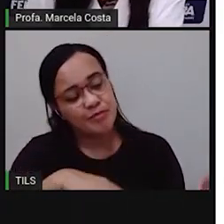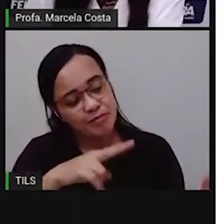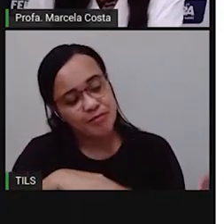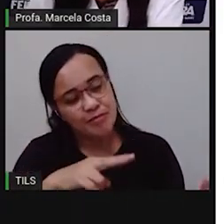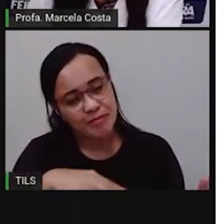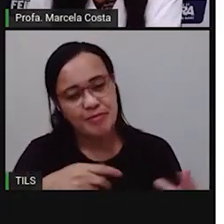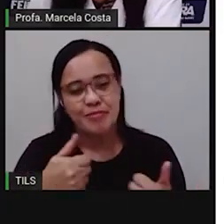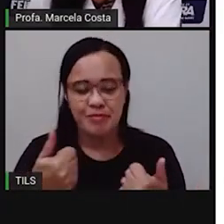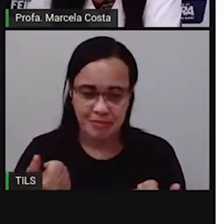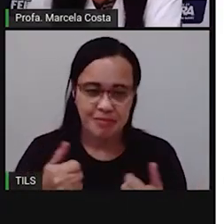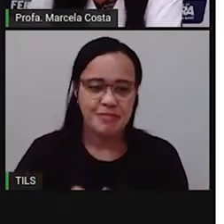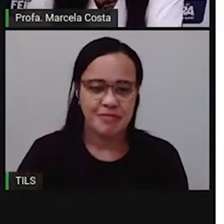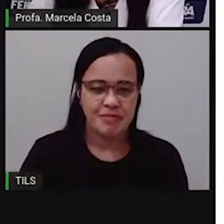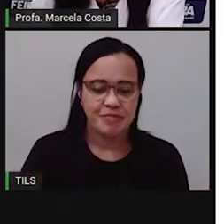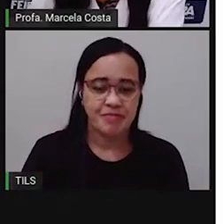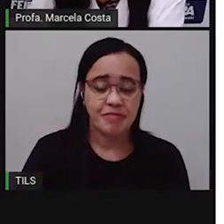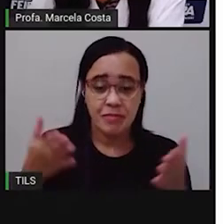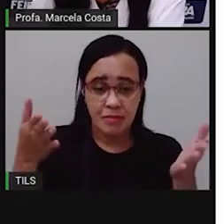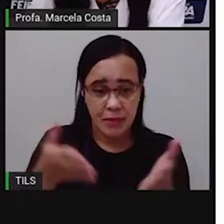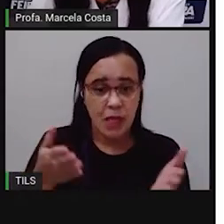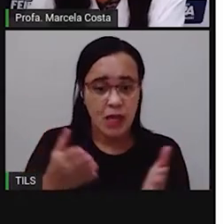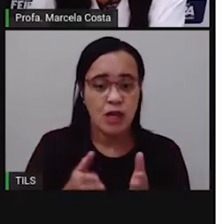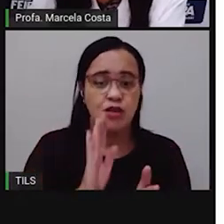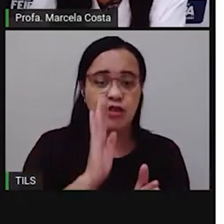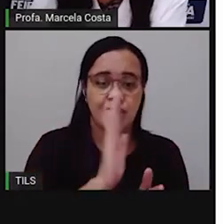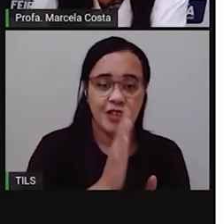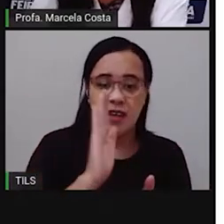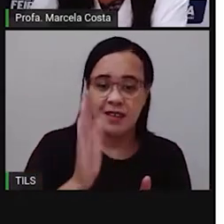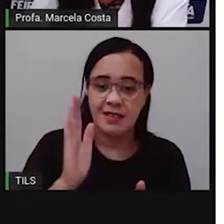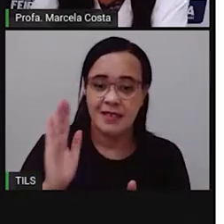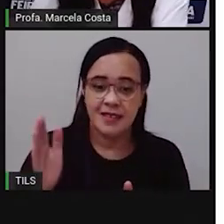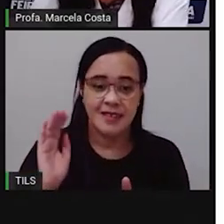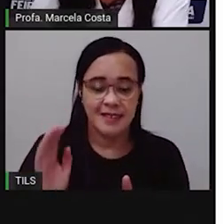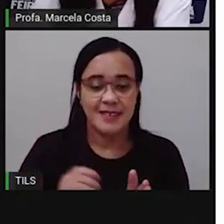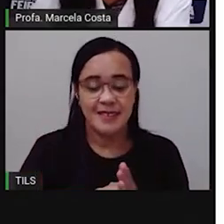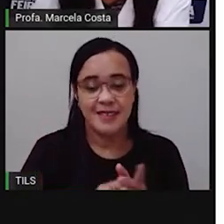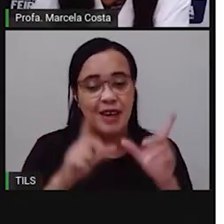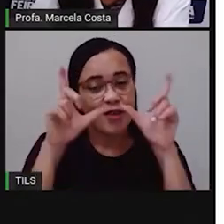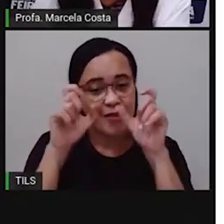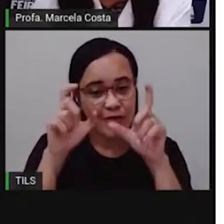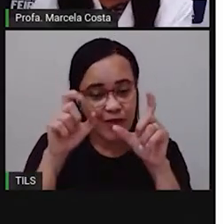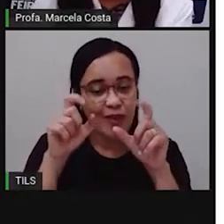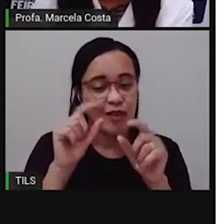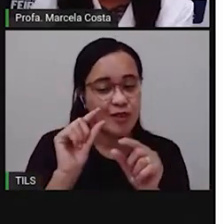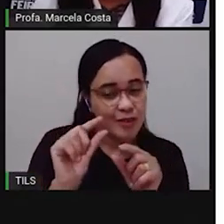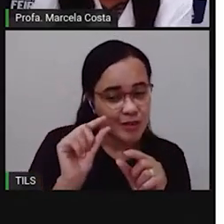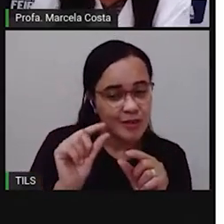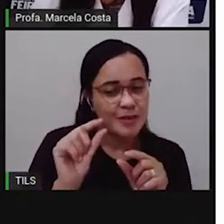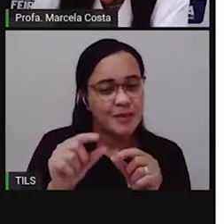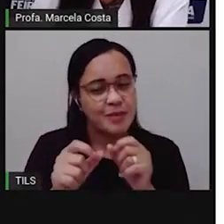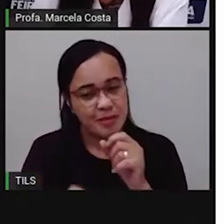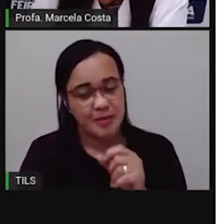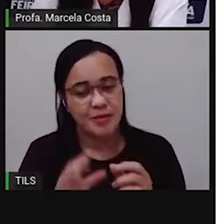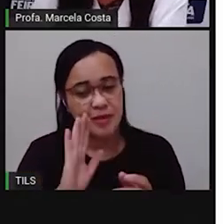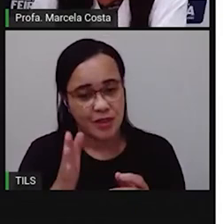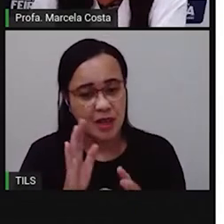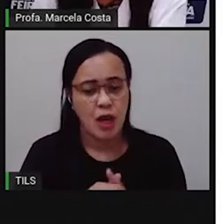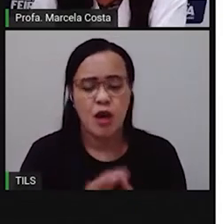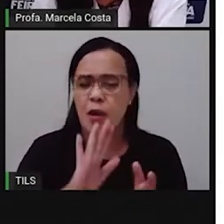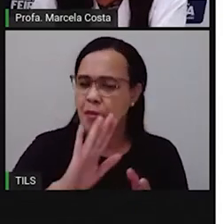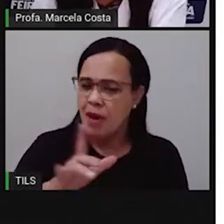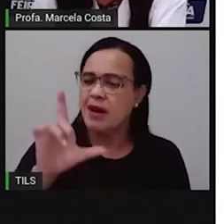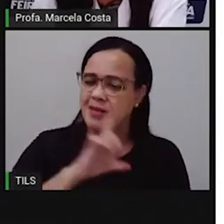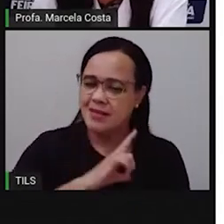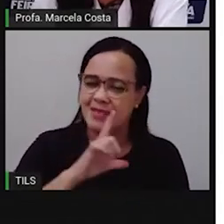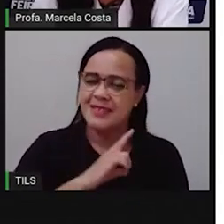que vocês já viram um pouco de alguns aspectos da nossa cidade, eu não te contei tudo. Como eu disse